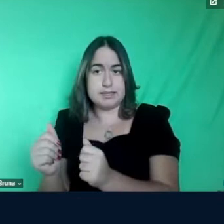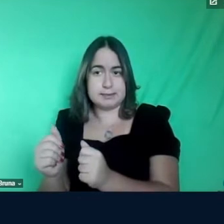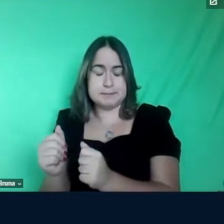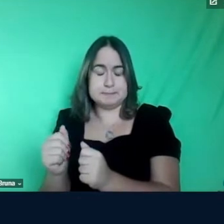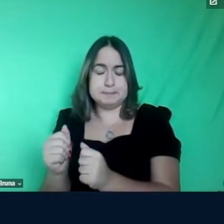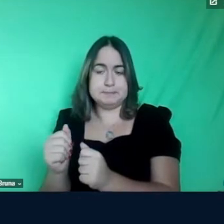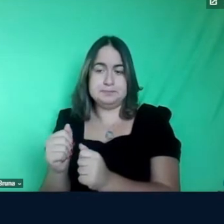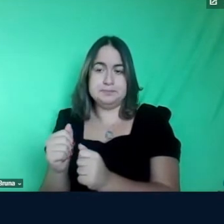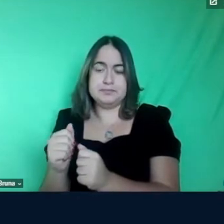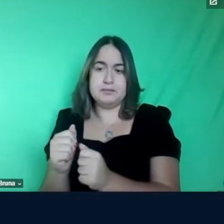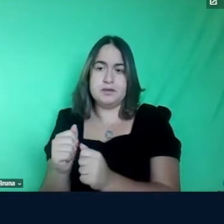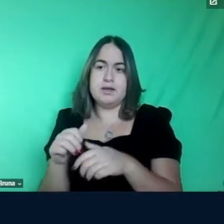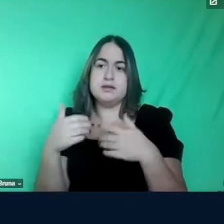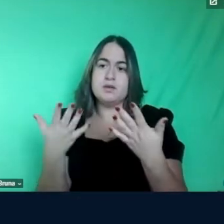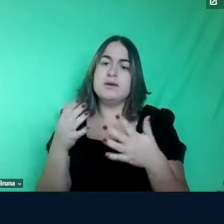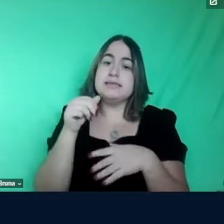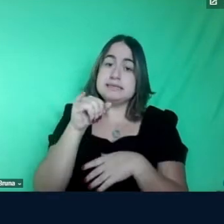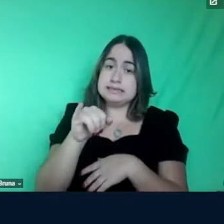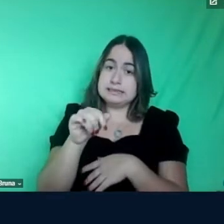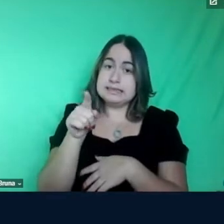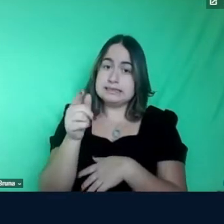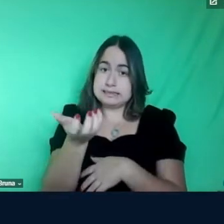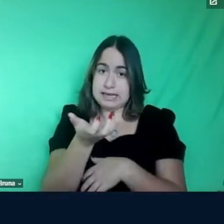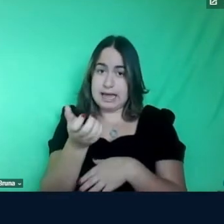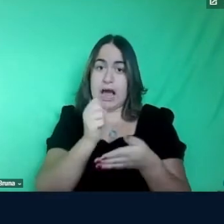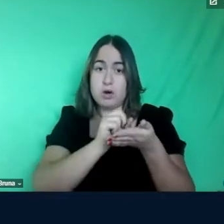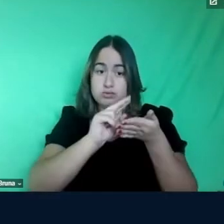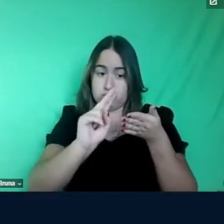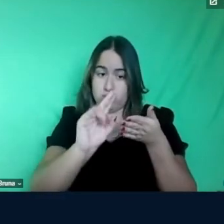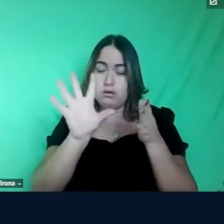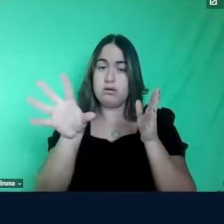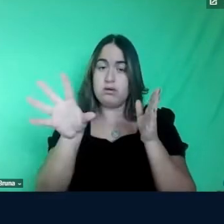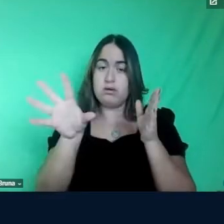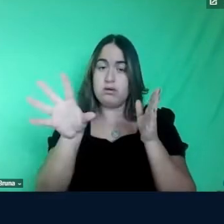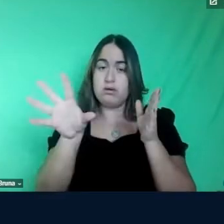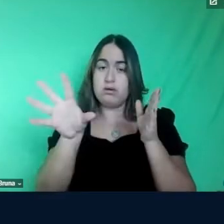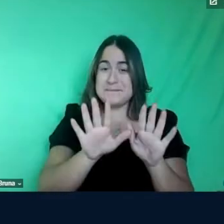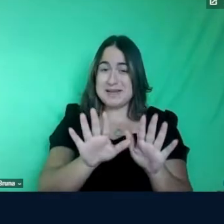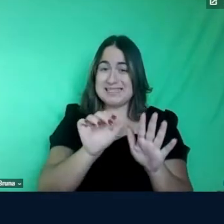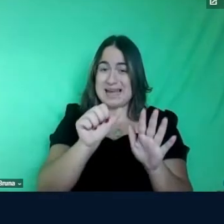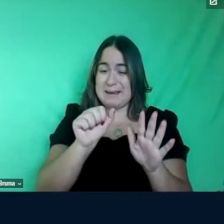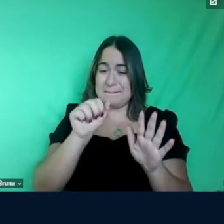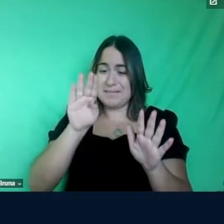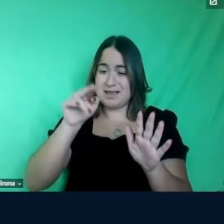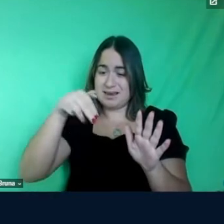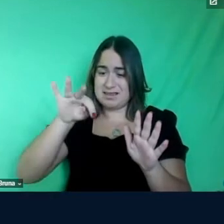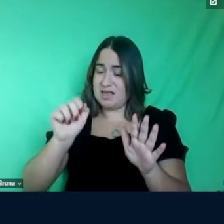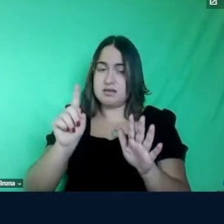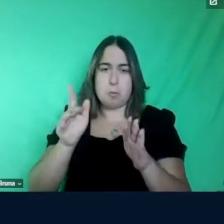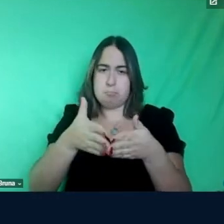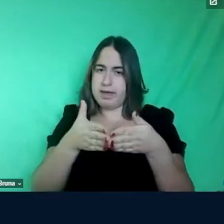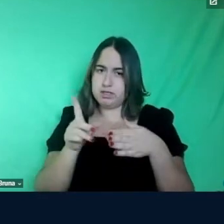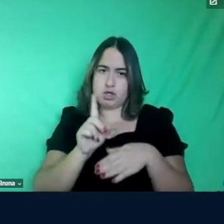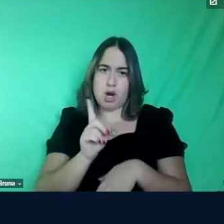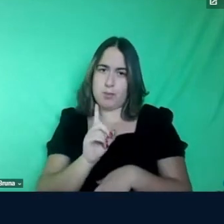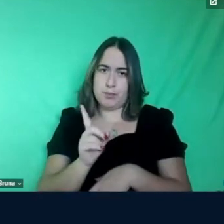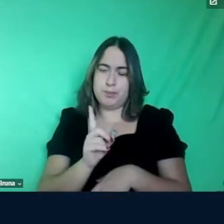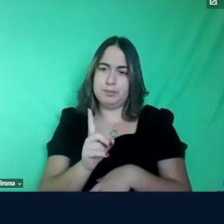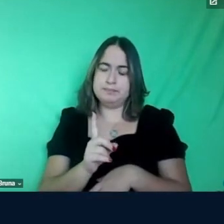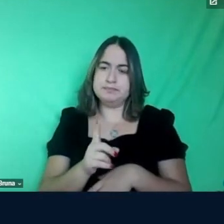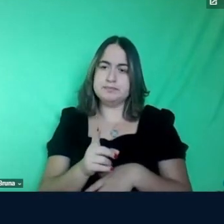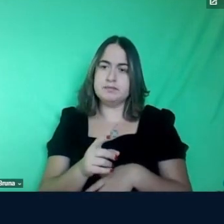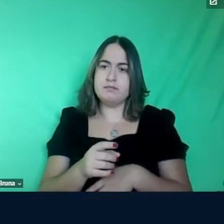Vanense então se vocês quiserem colocar autores tudo bem mas a BNT não cobra esse sentido a